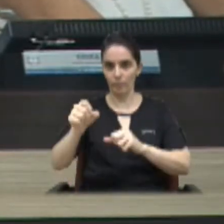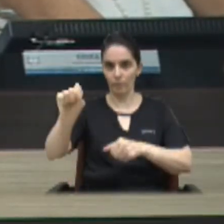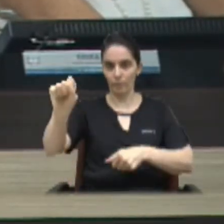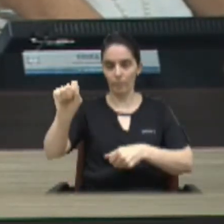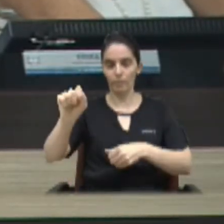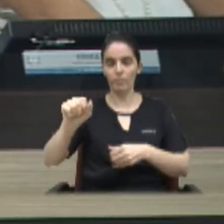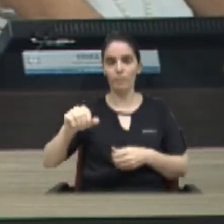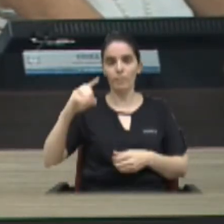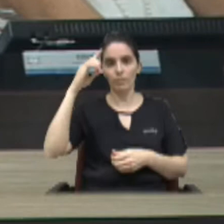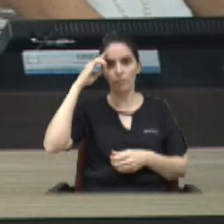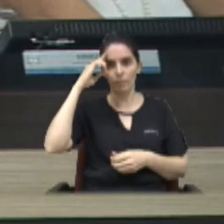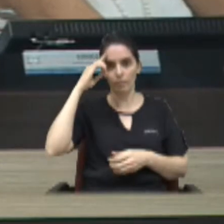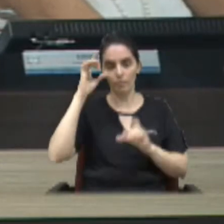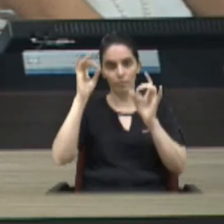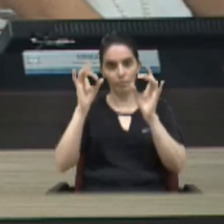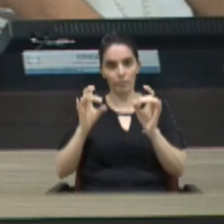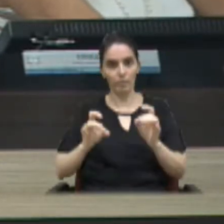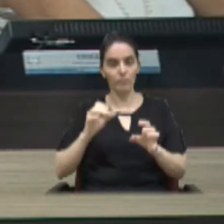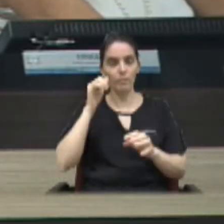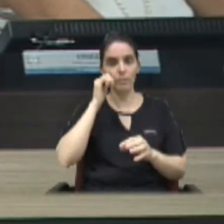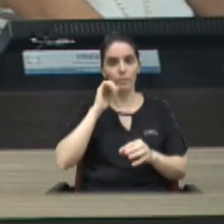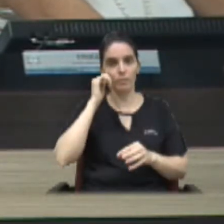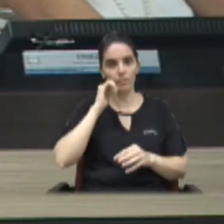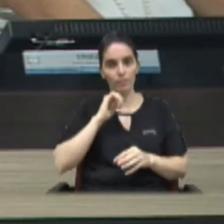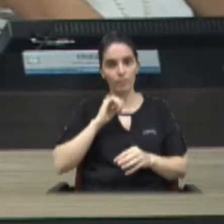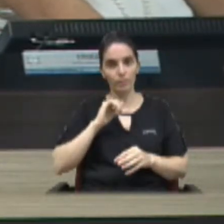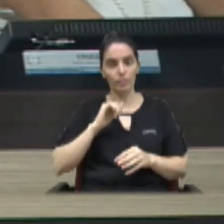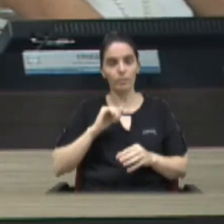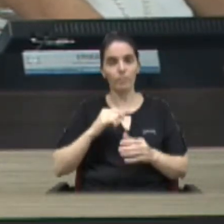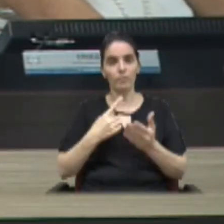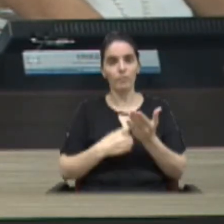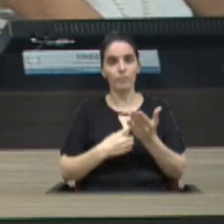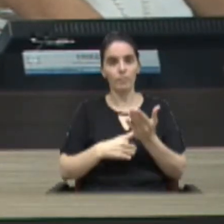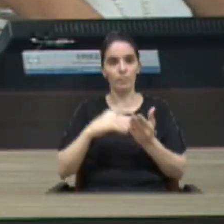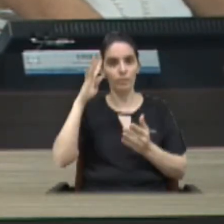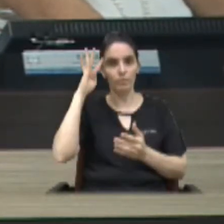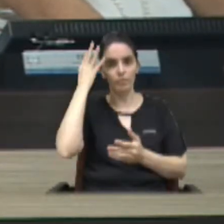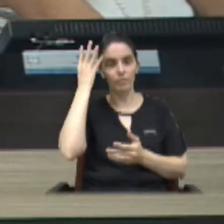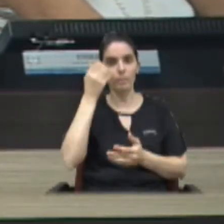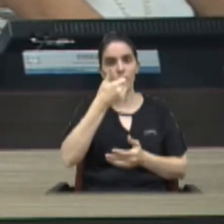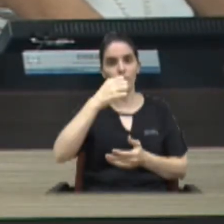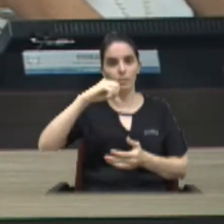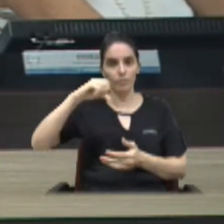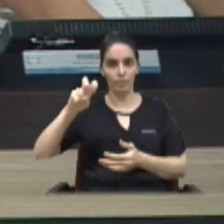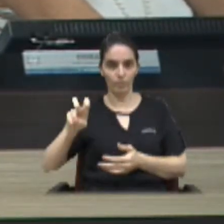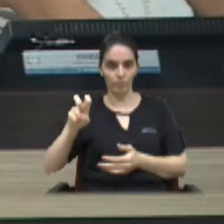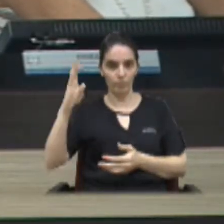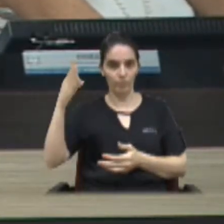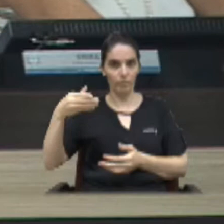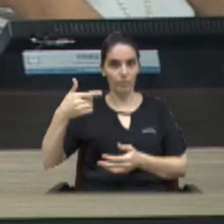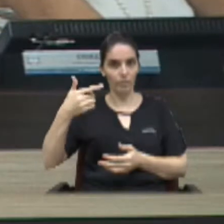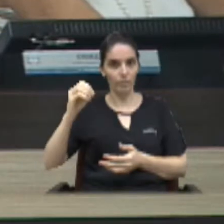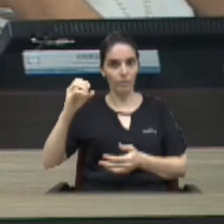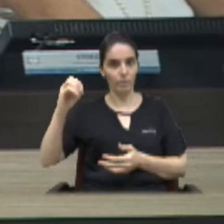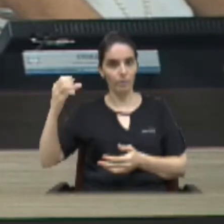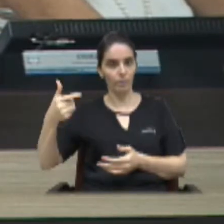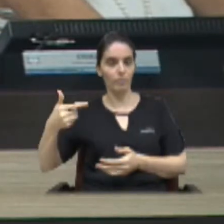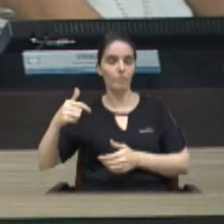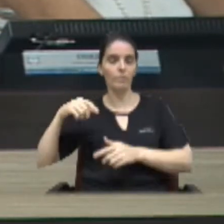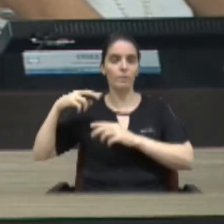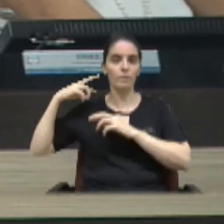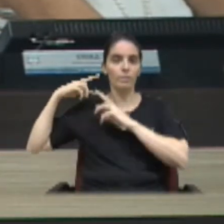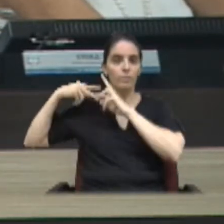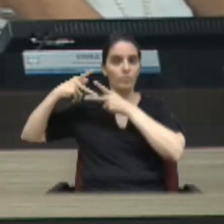em homenagem ao Dia Internacional da Mulher nos termos da resolução 195 2002 alterada pelas